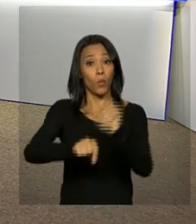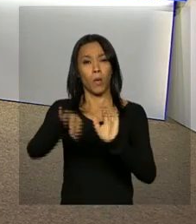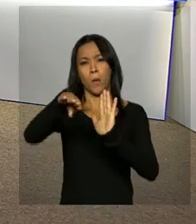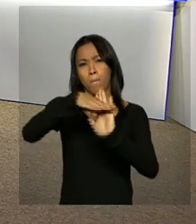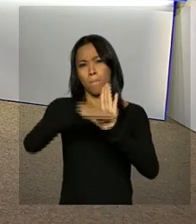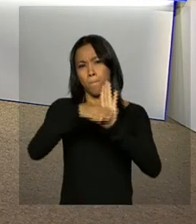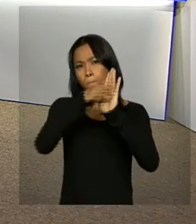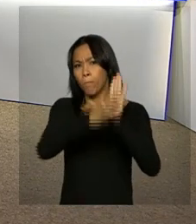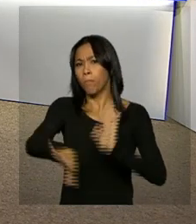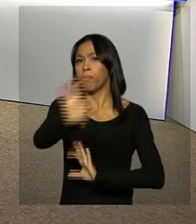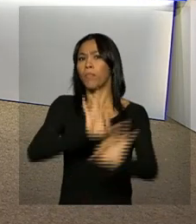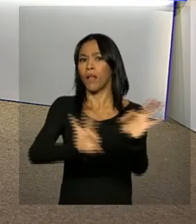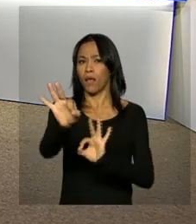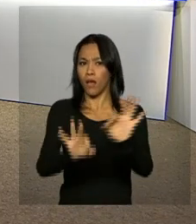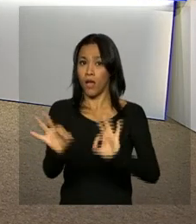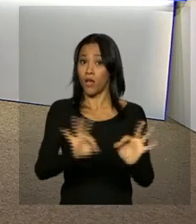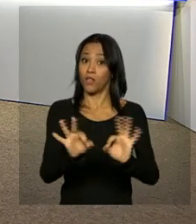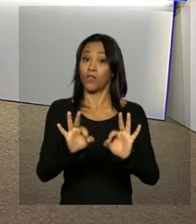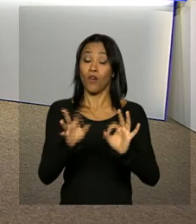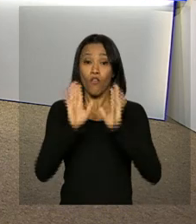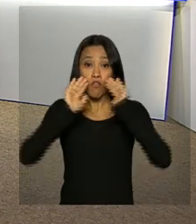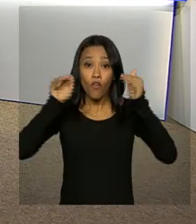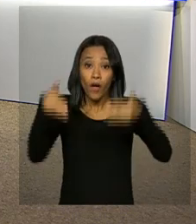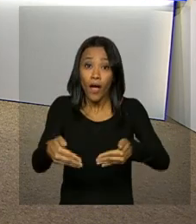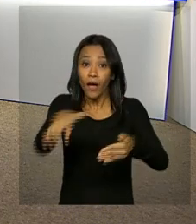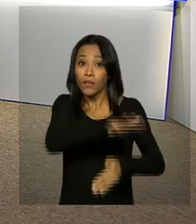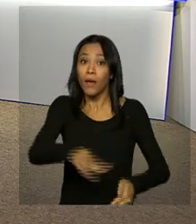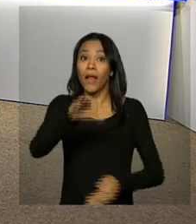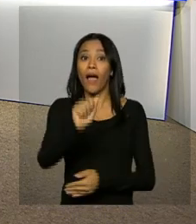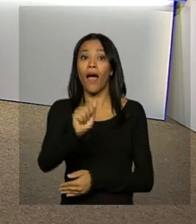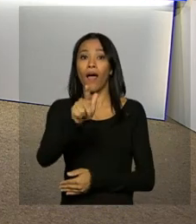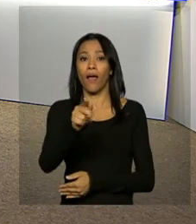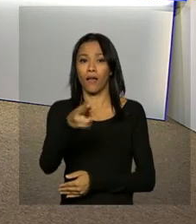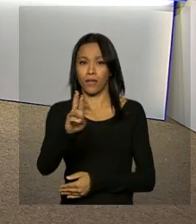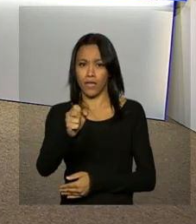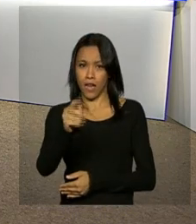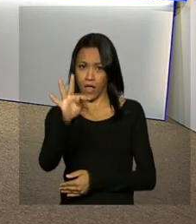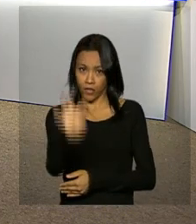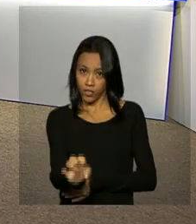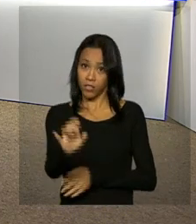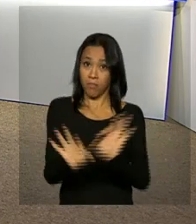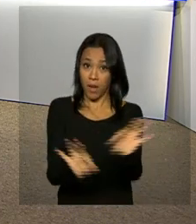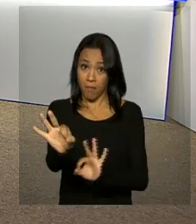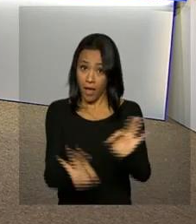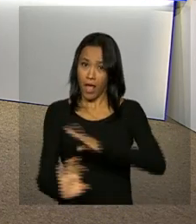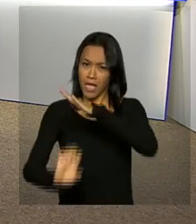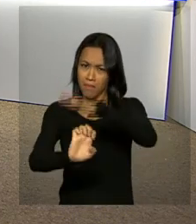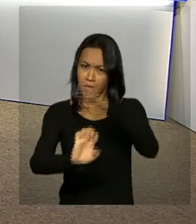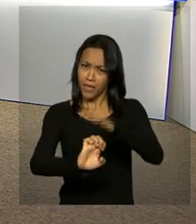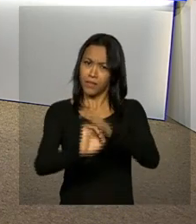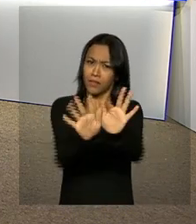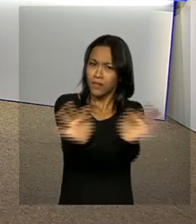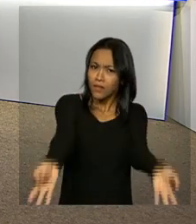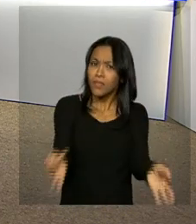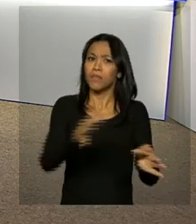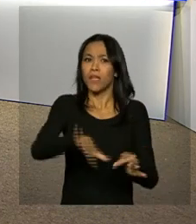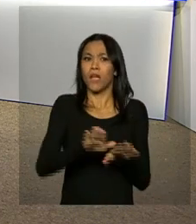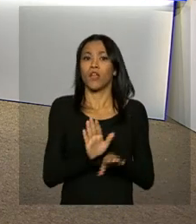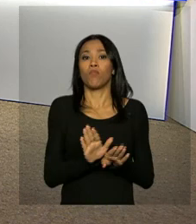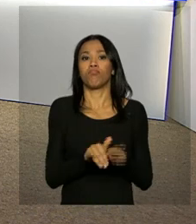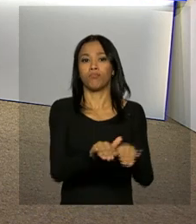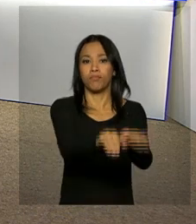Exportadora voltadas para a região do Agreste. O projeto pretende preparar as pequenas e médias empresas do setor têxtil e de